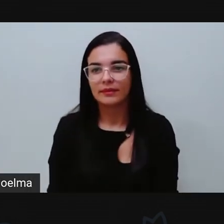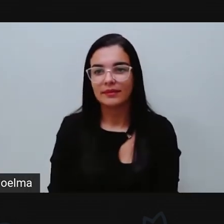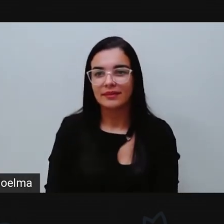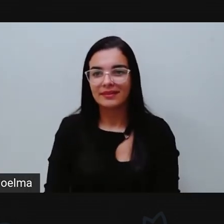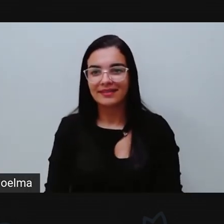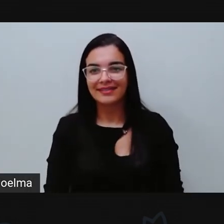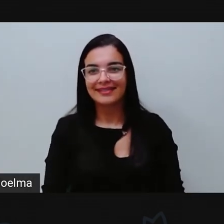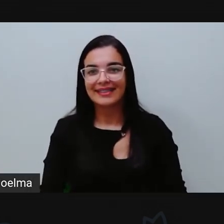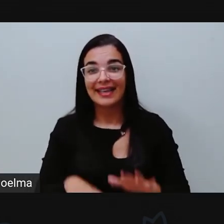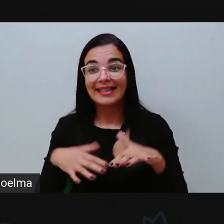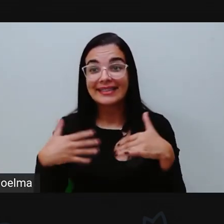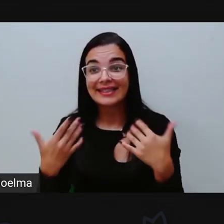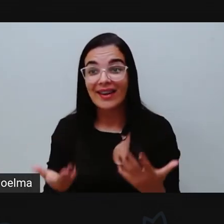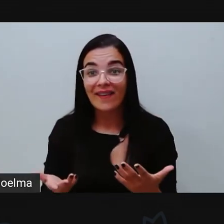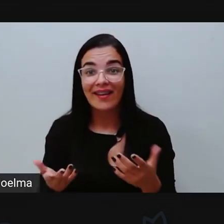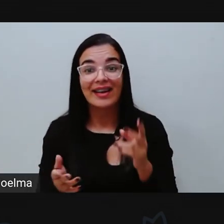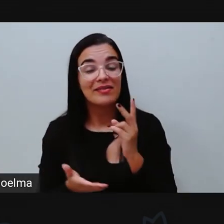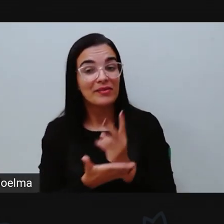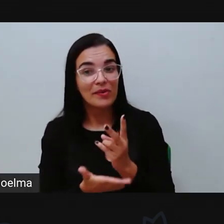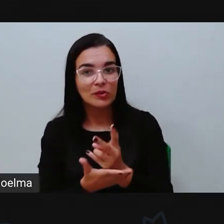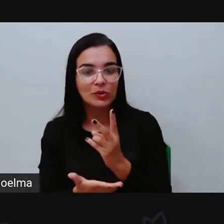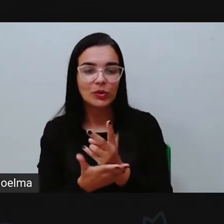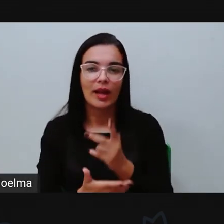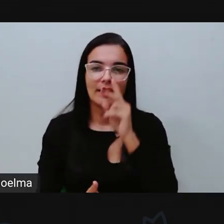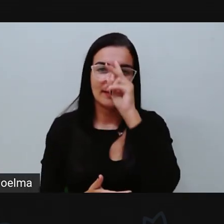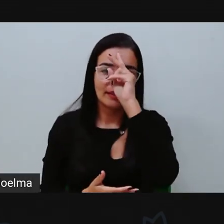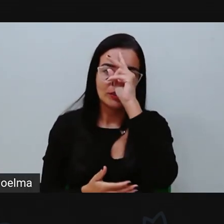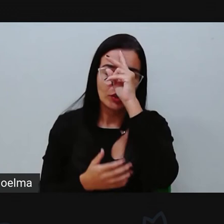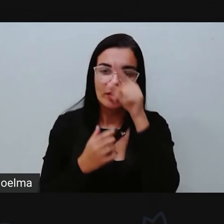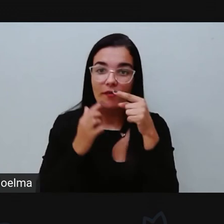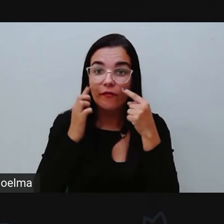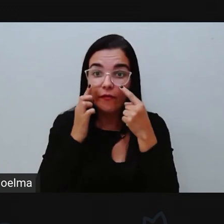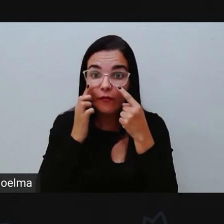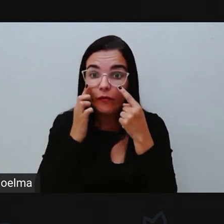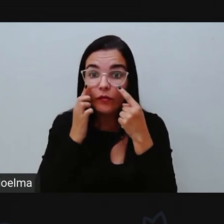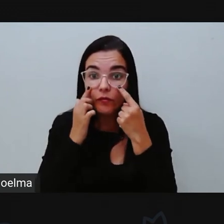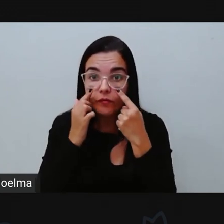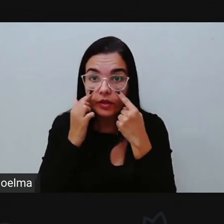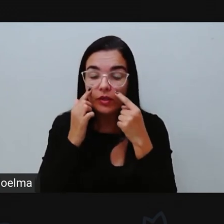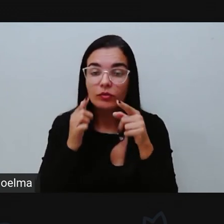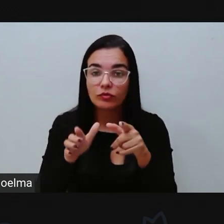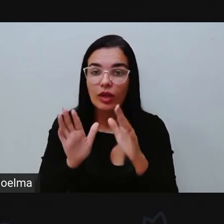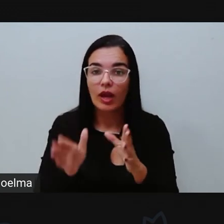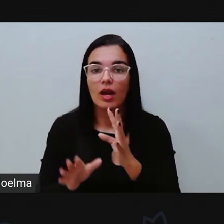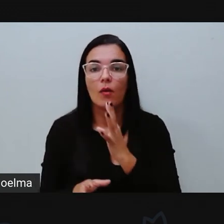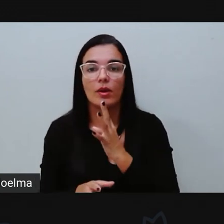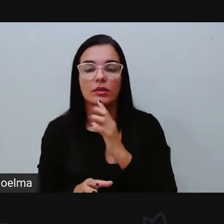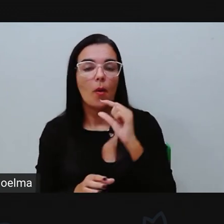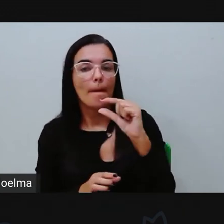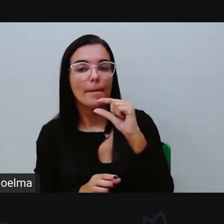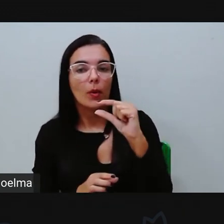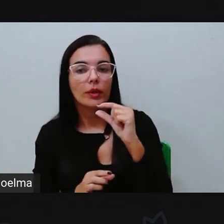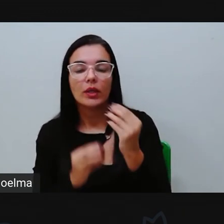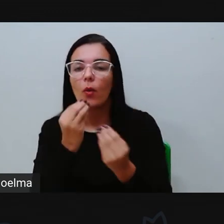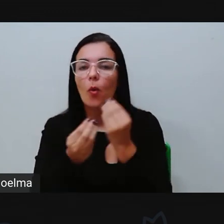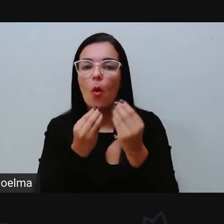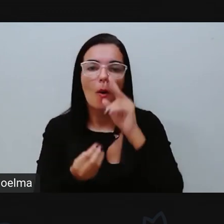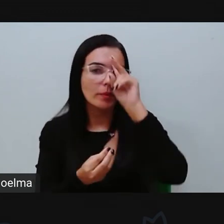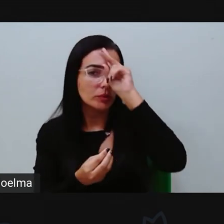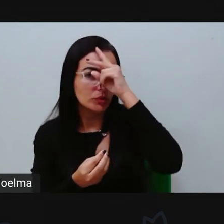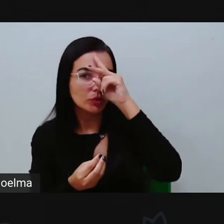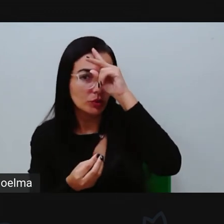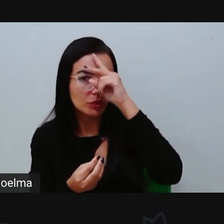E assim a gente vai dando continuidade, vocês conheceram aí um pouquinho mais, né, sobre os contos de fadas,